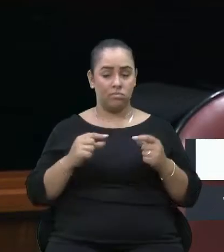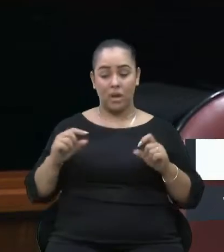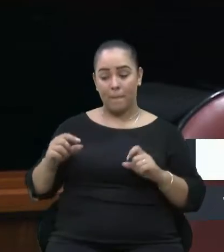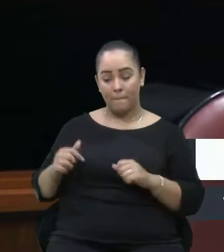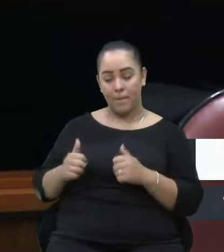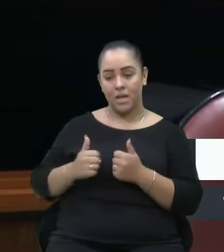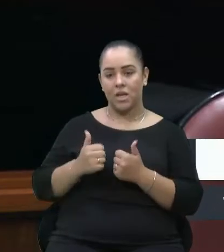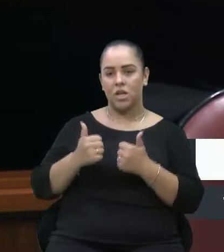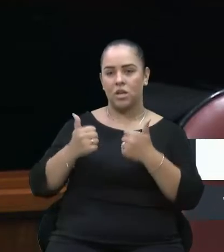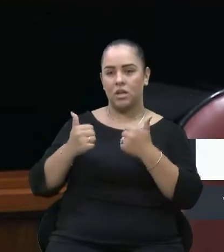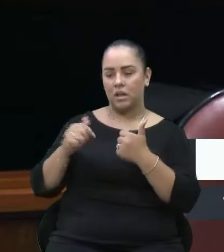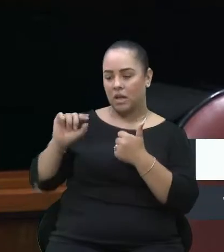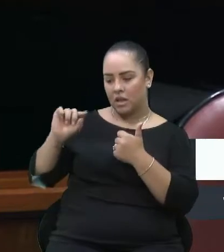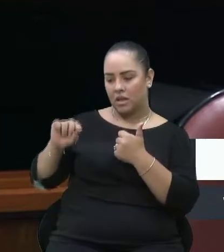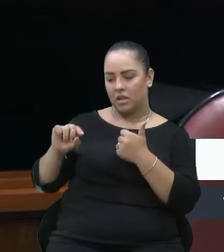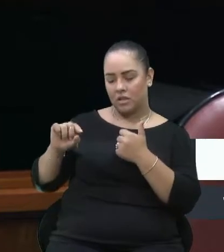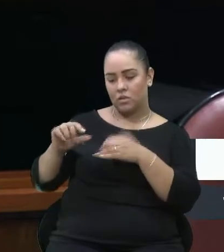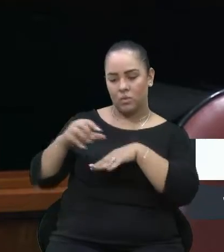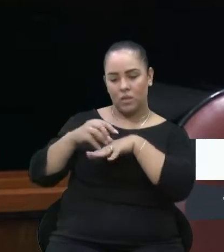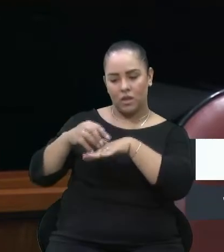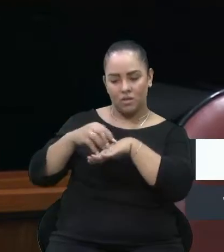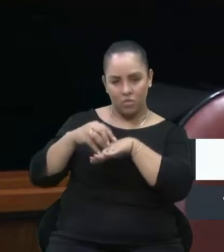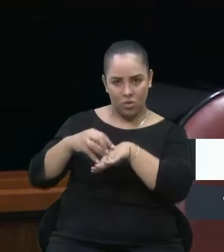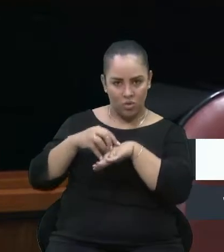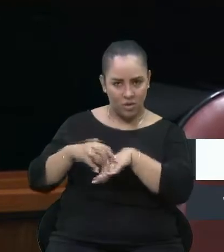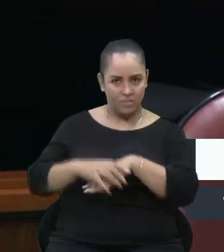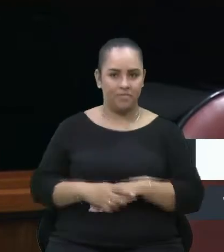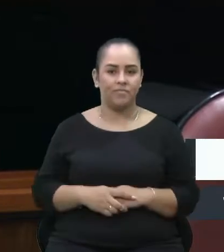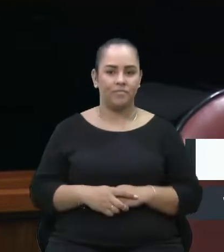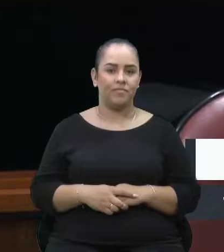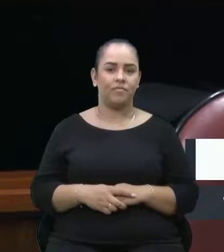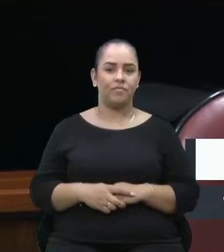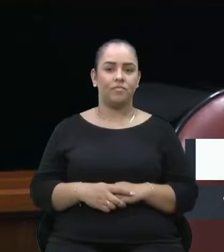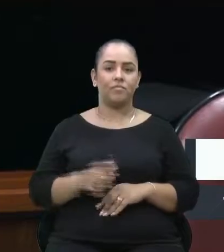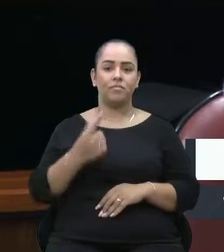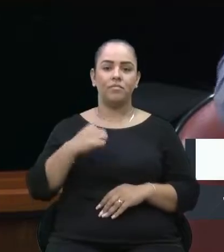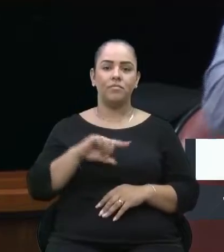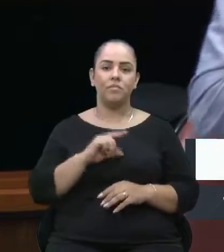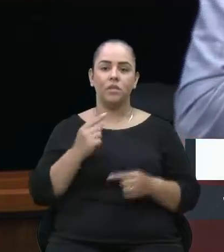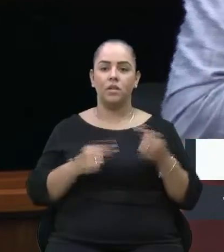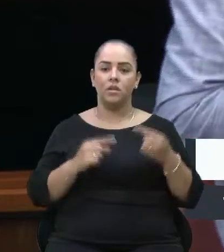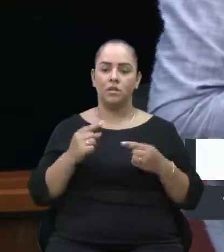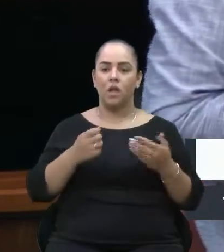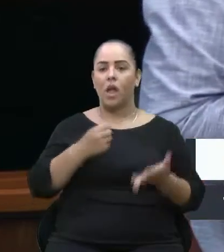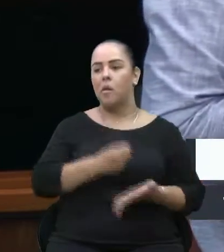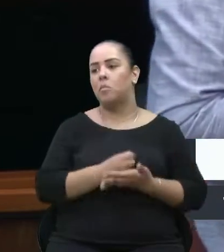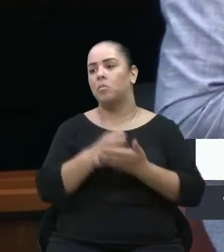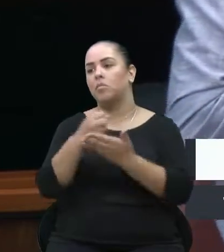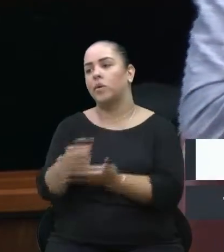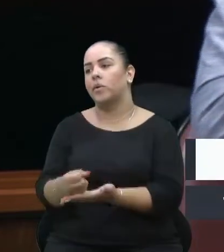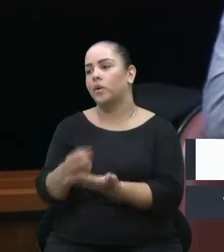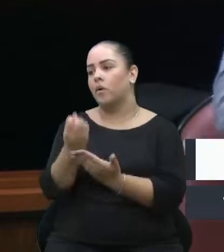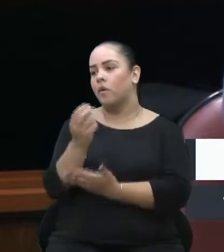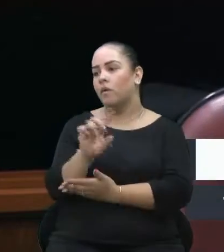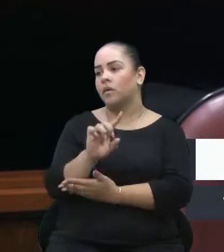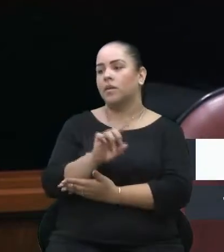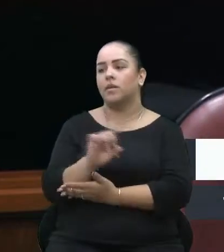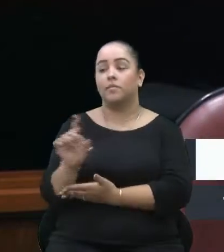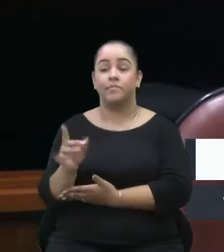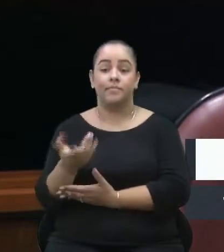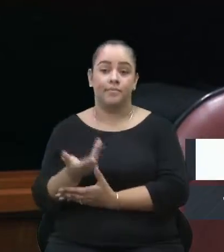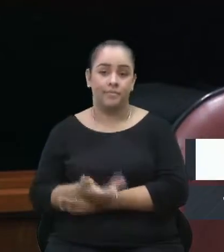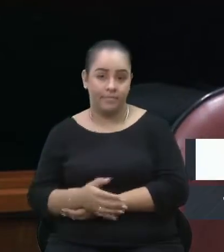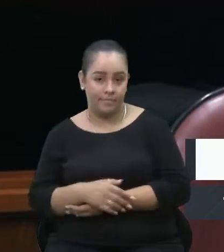transporte, então estamos aqui discutindo o subsídio. Então vejo